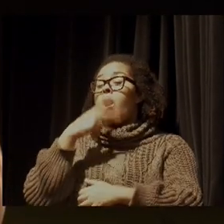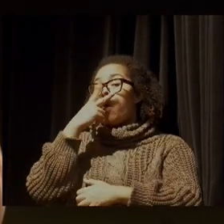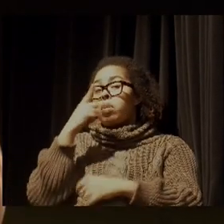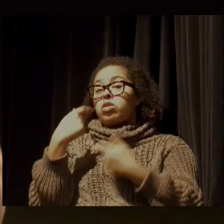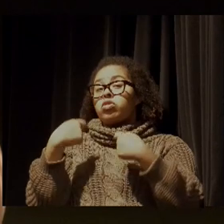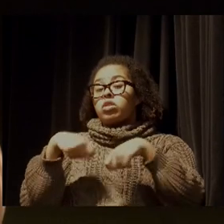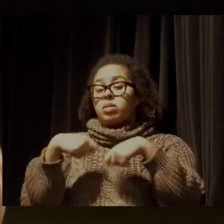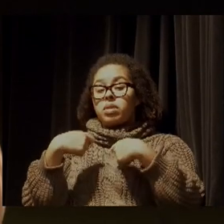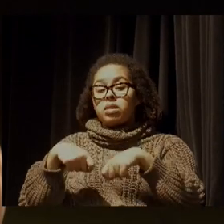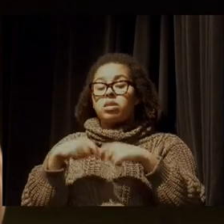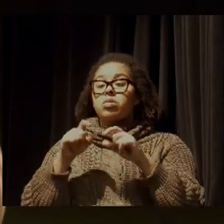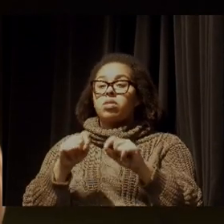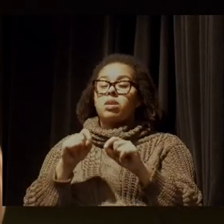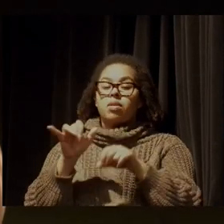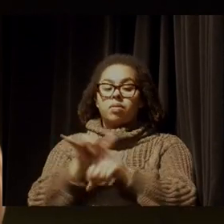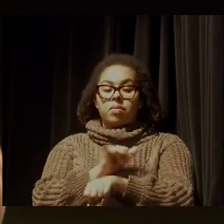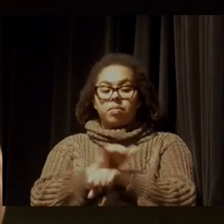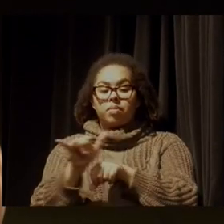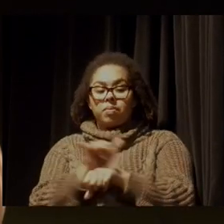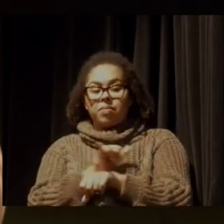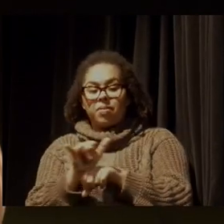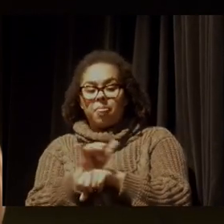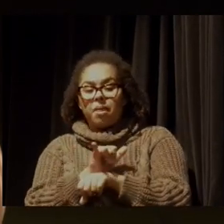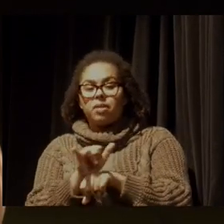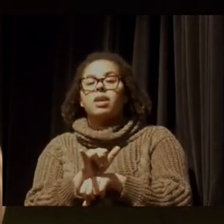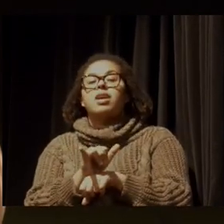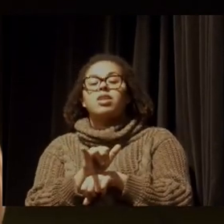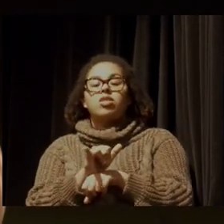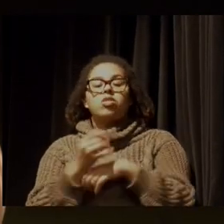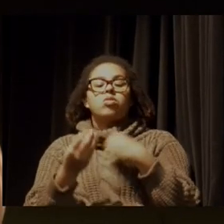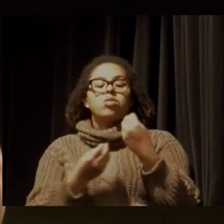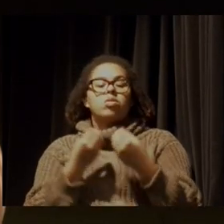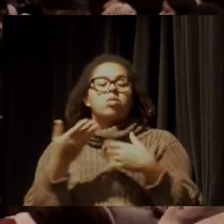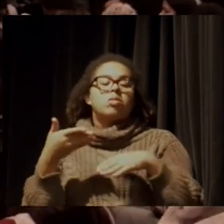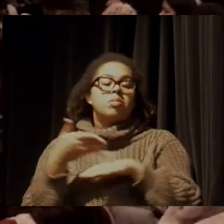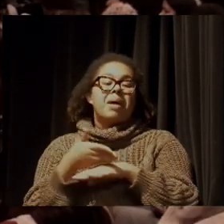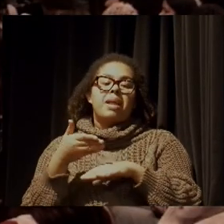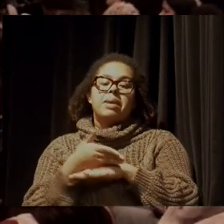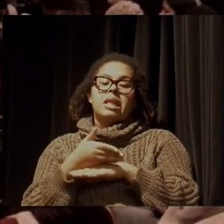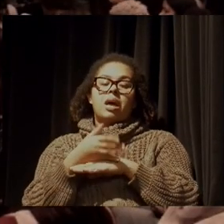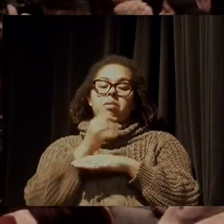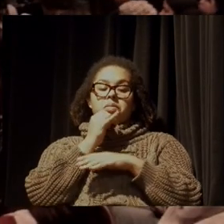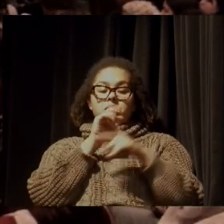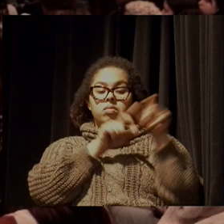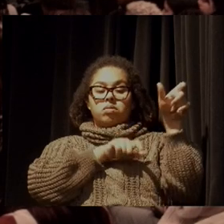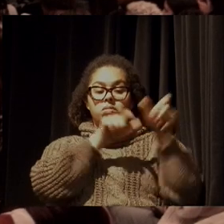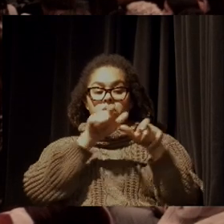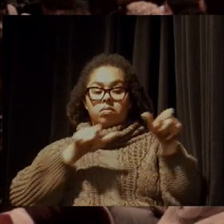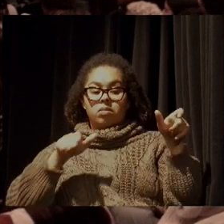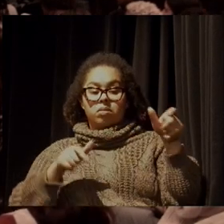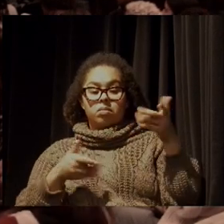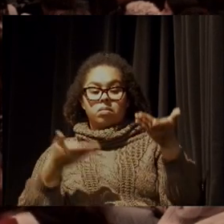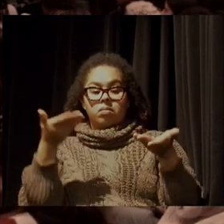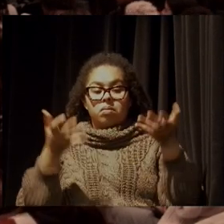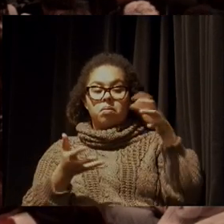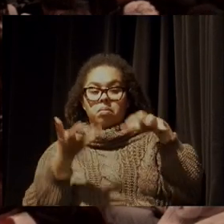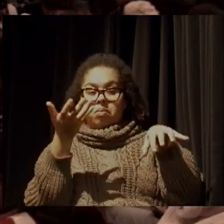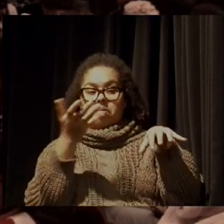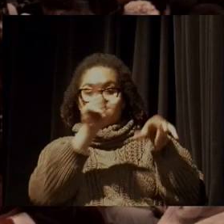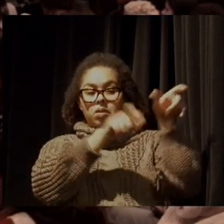de engajamento e de cobrança direto com os parlamentares. Eu dou um exemplo da Lei das Baleias que foi aprovada.